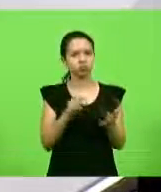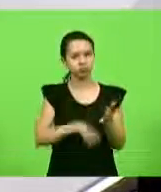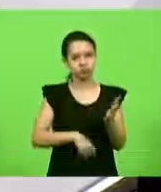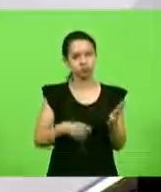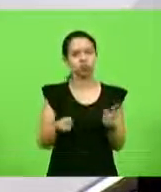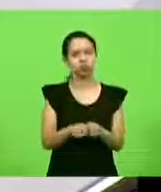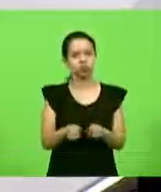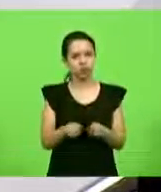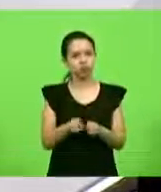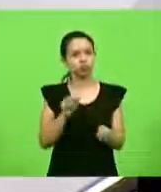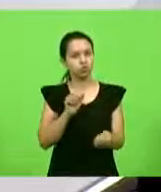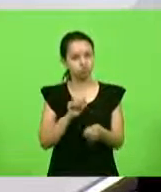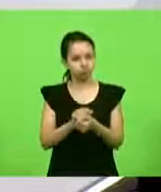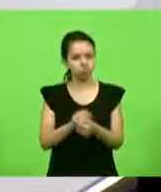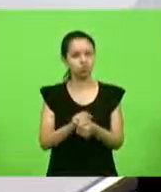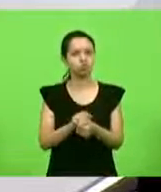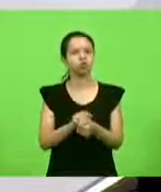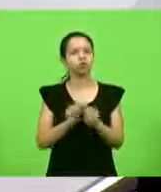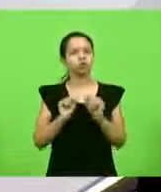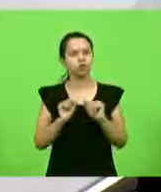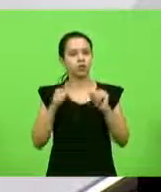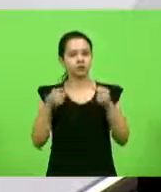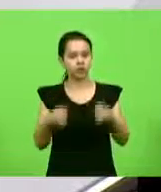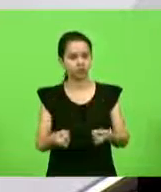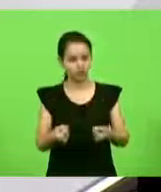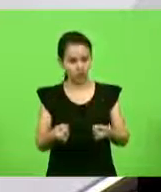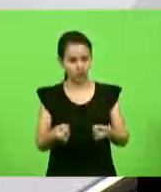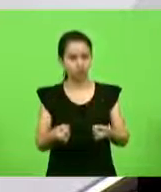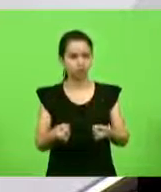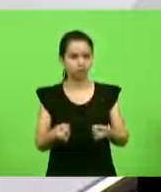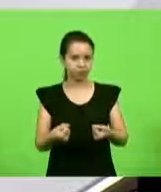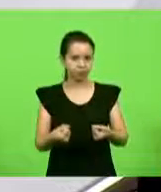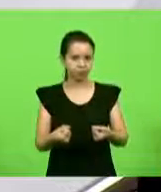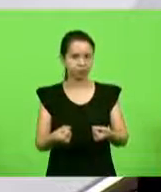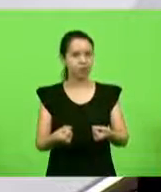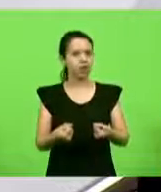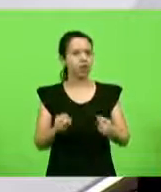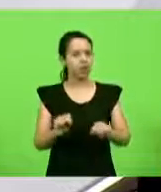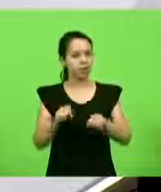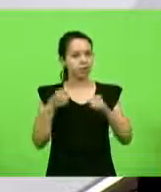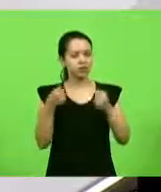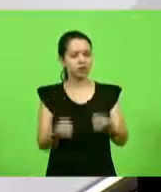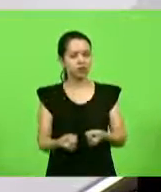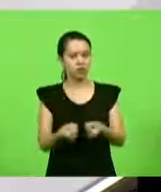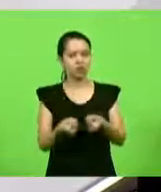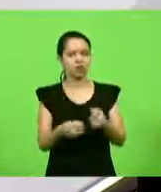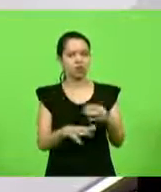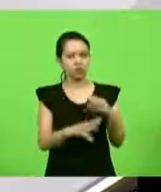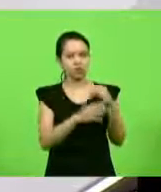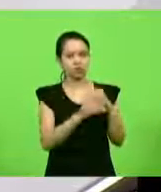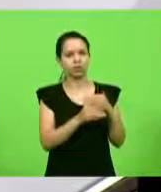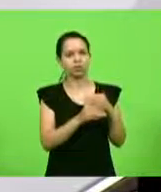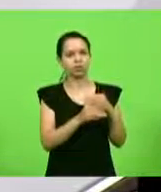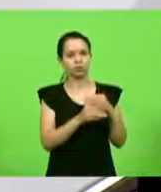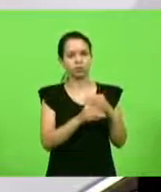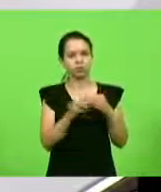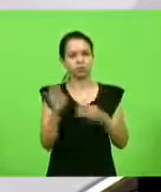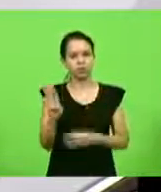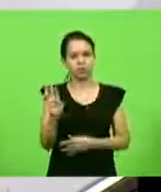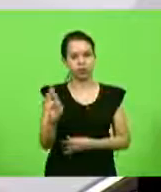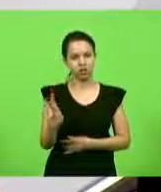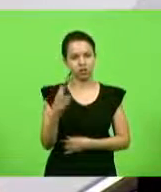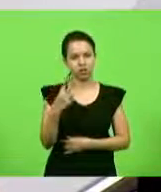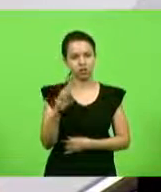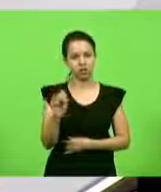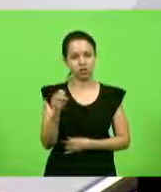para defender estas emendas junto à BR-280. Muito obrigado